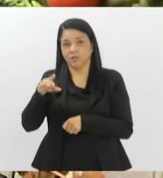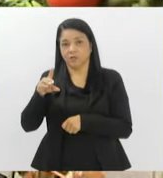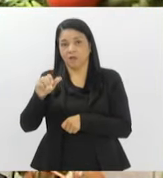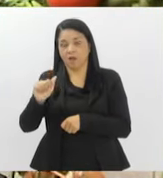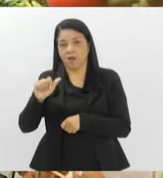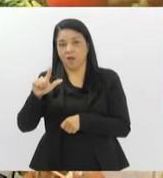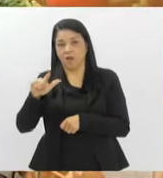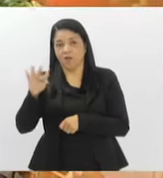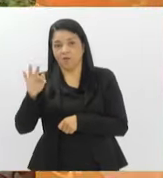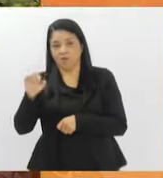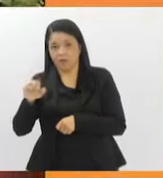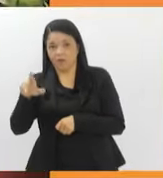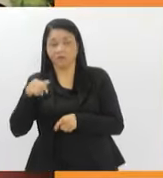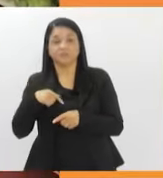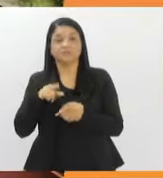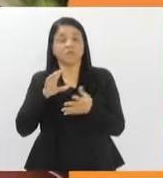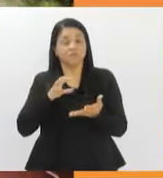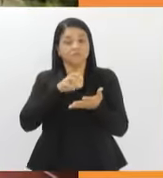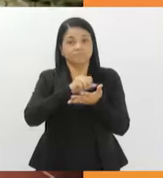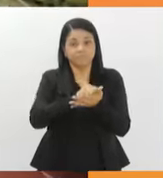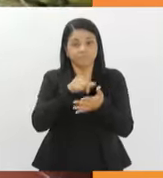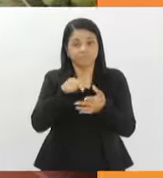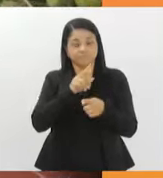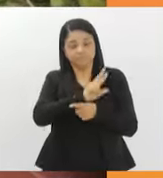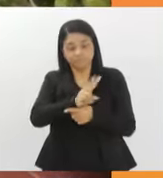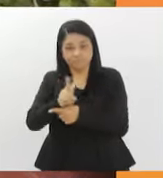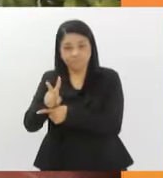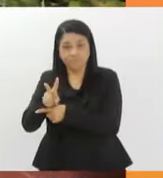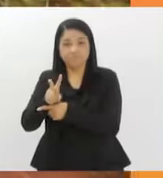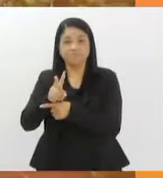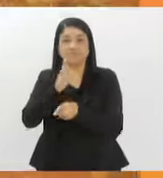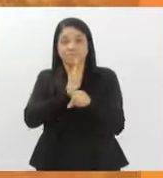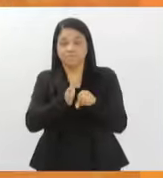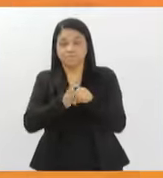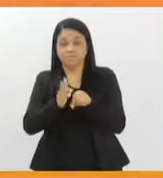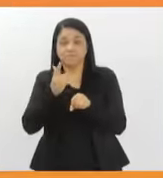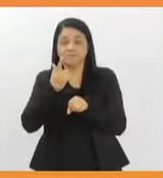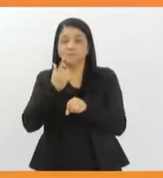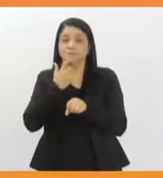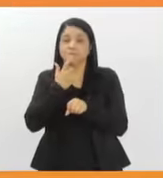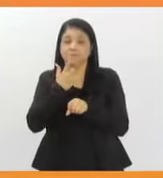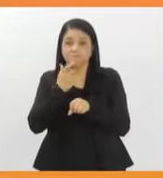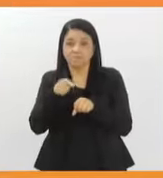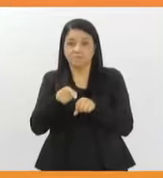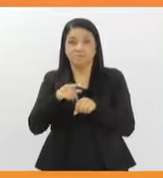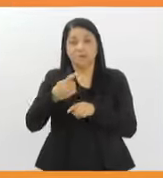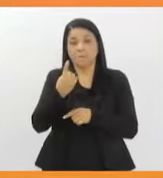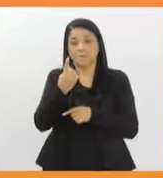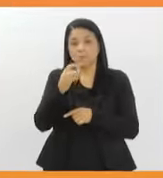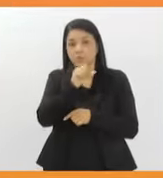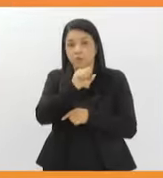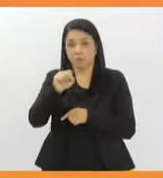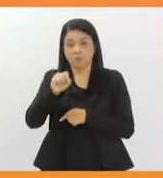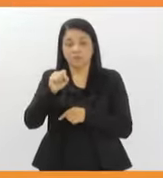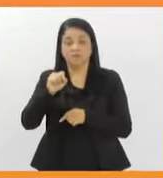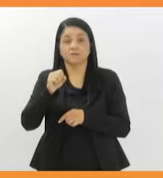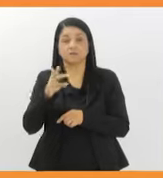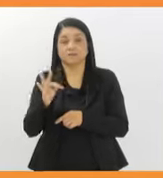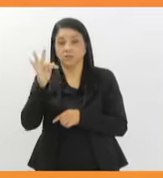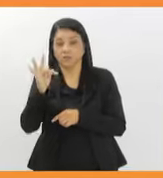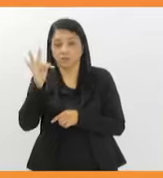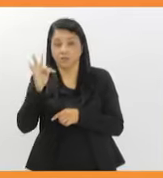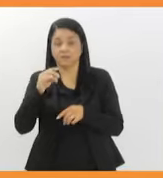Ematé Rio registrou que o cultivo protegido, a plantação feita em estufas, gerou 1.800 toneladas de tomates na